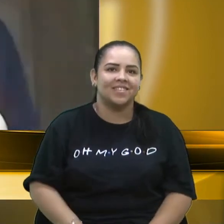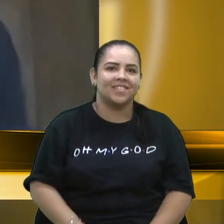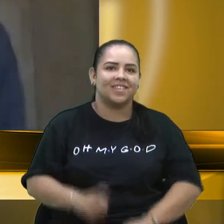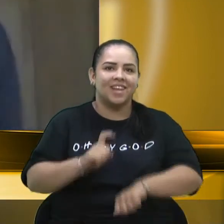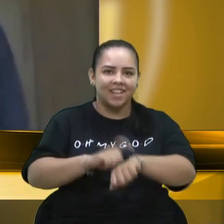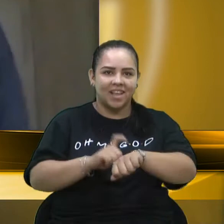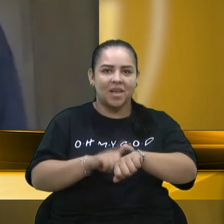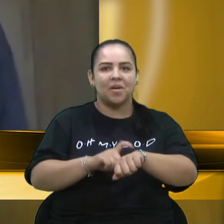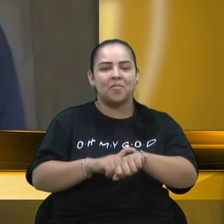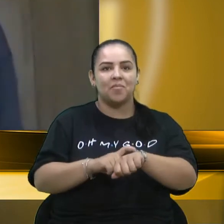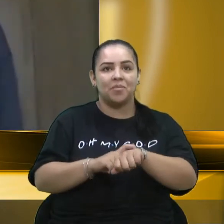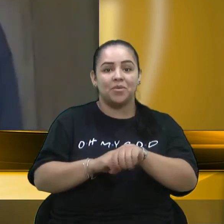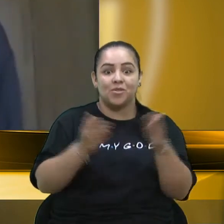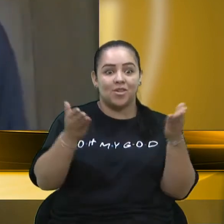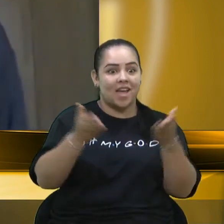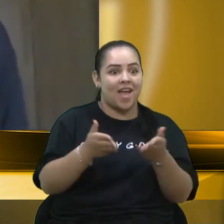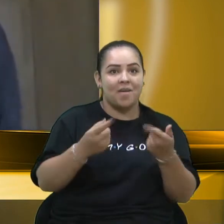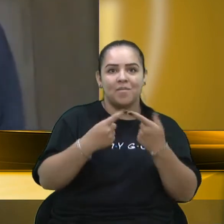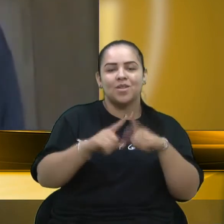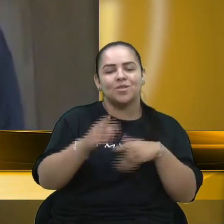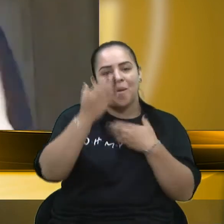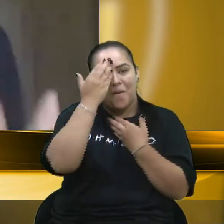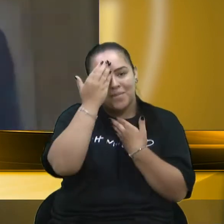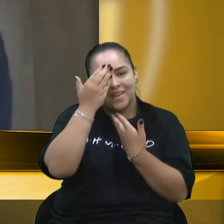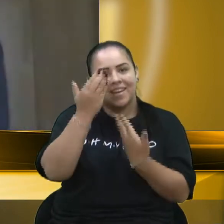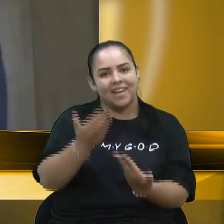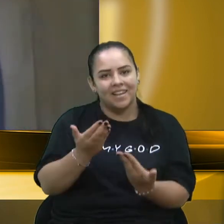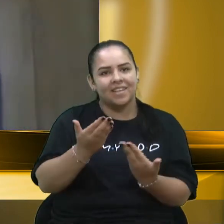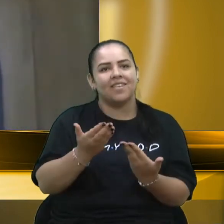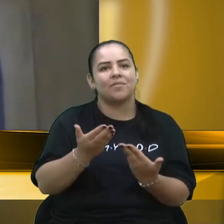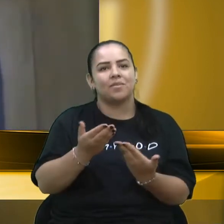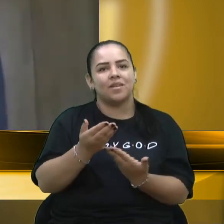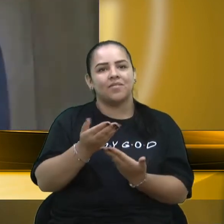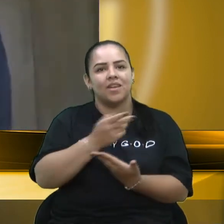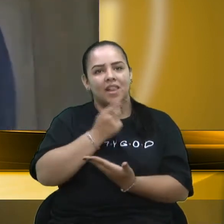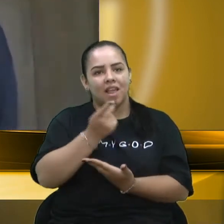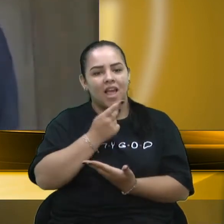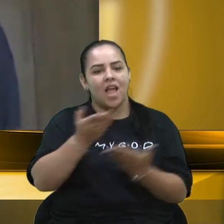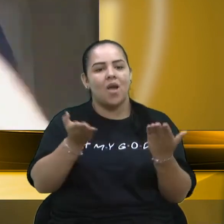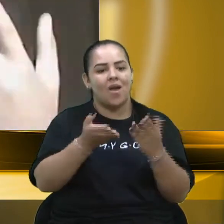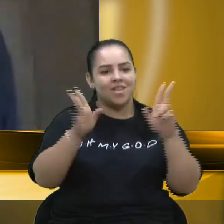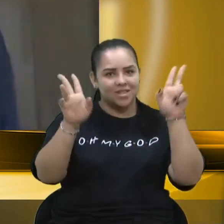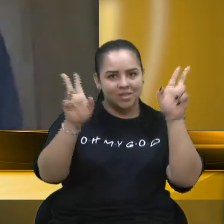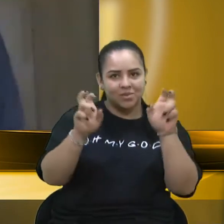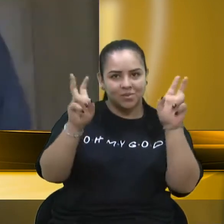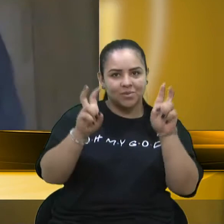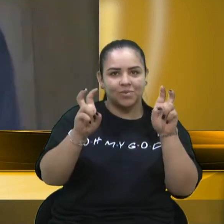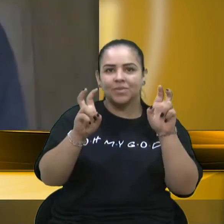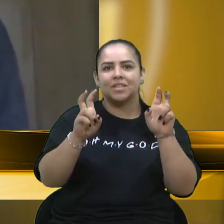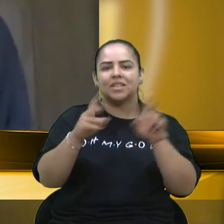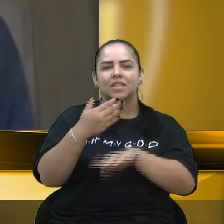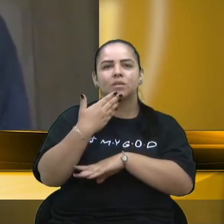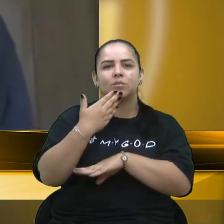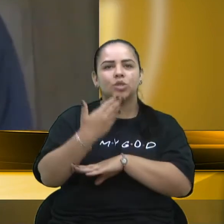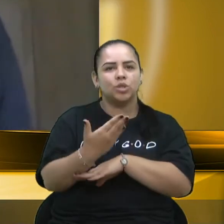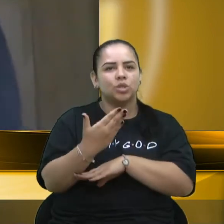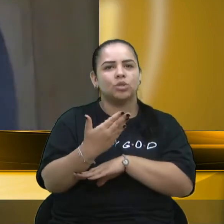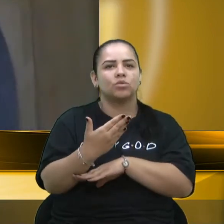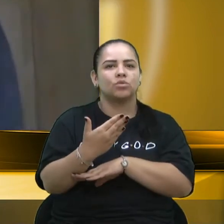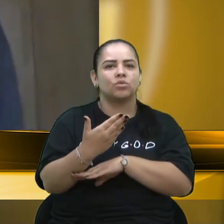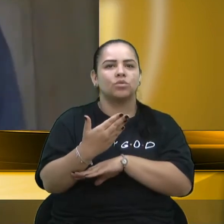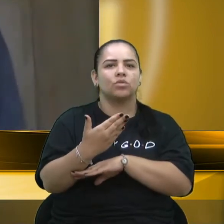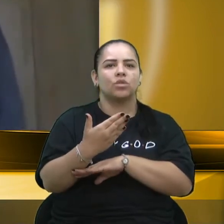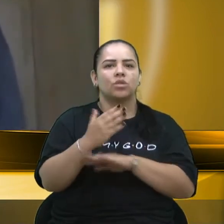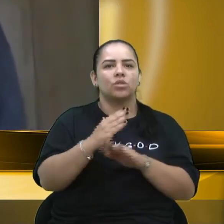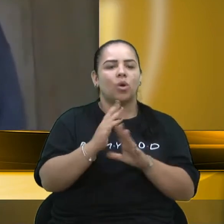da hora, mas agradeço o espaço para poder estar trazendo esse tema, e esse pedido aos nobres